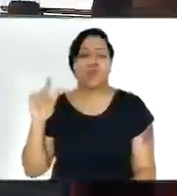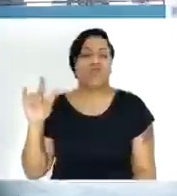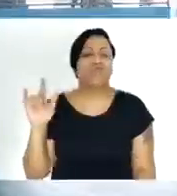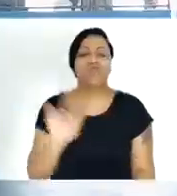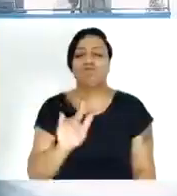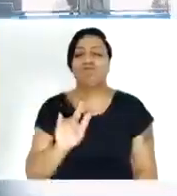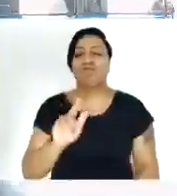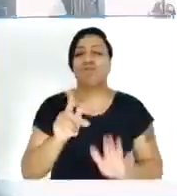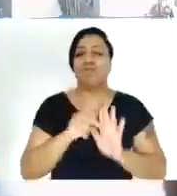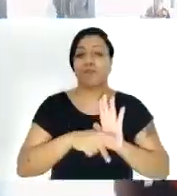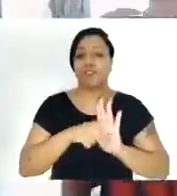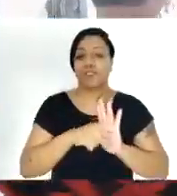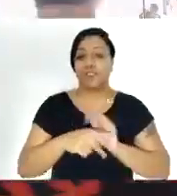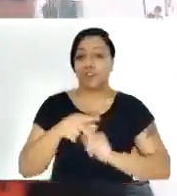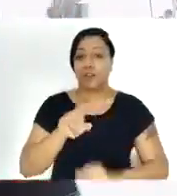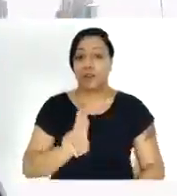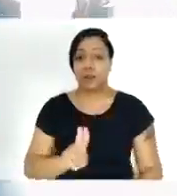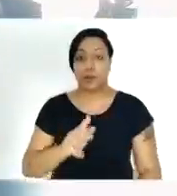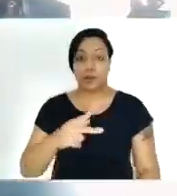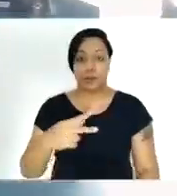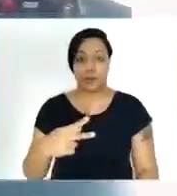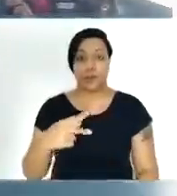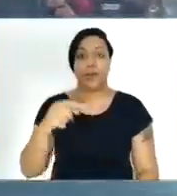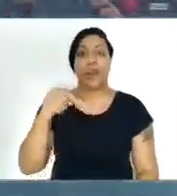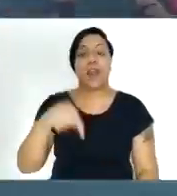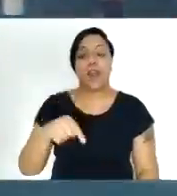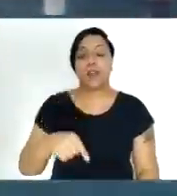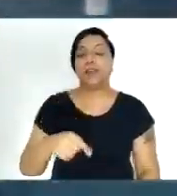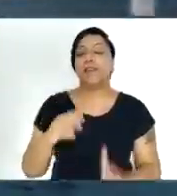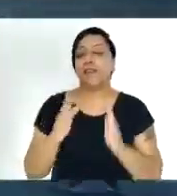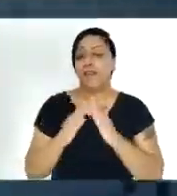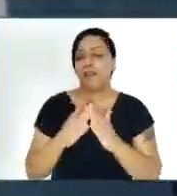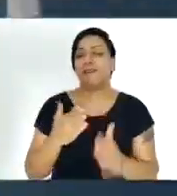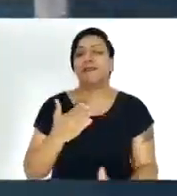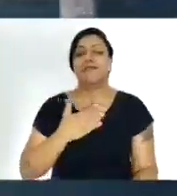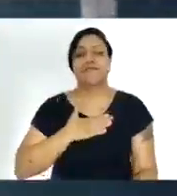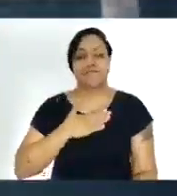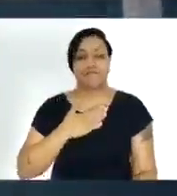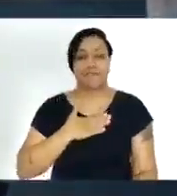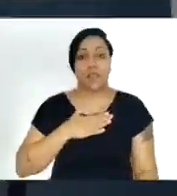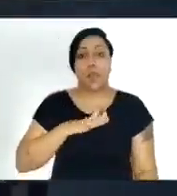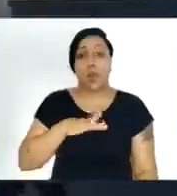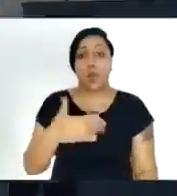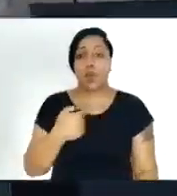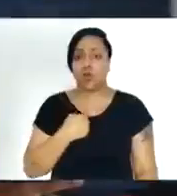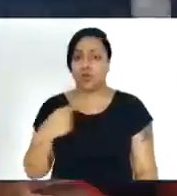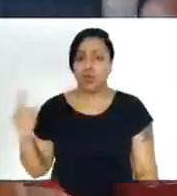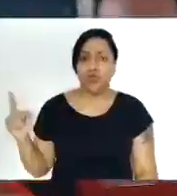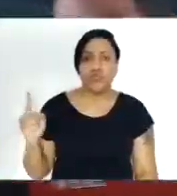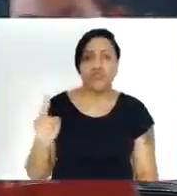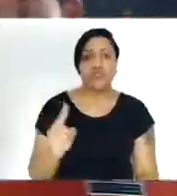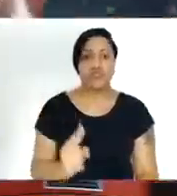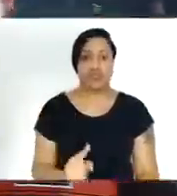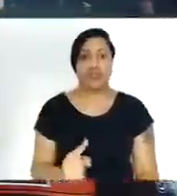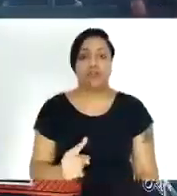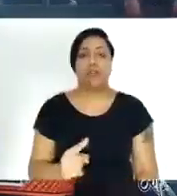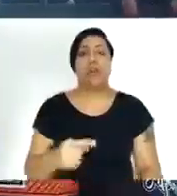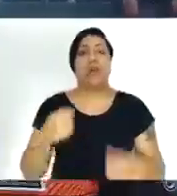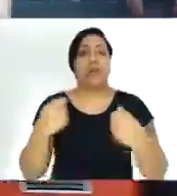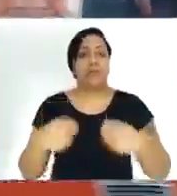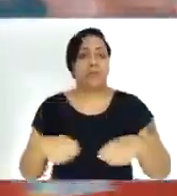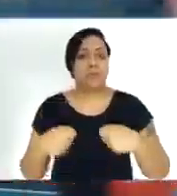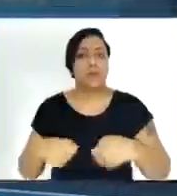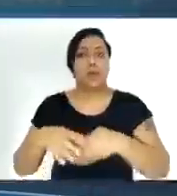Eu amo projeto UP, aqui é minha casa. Quanto